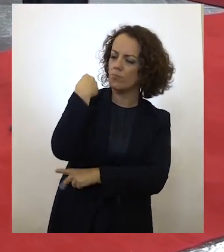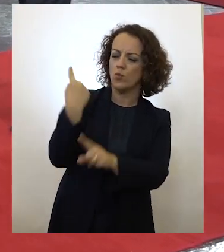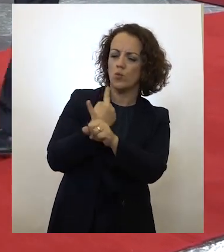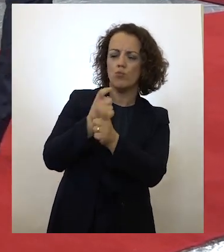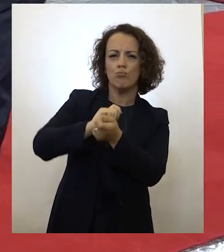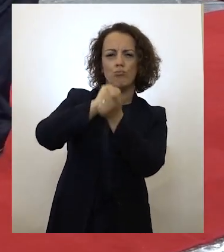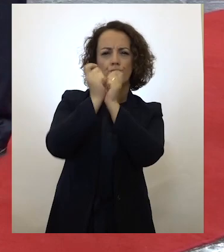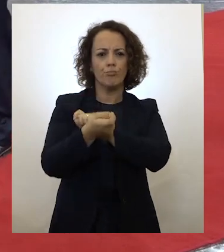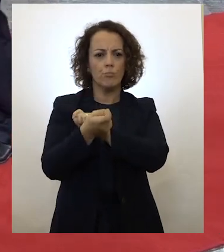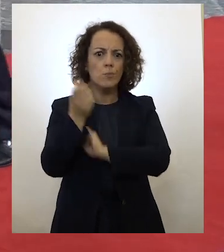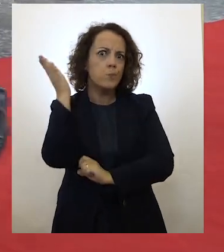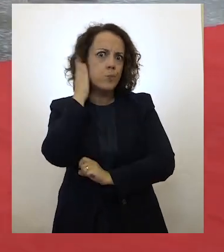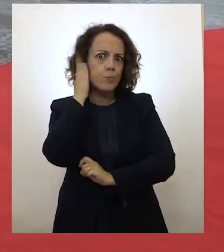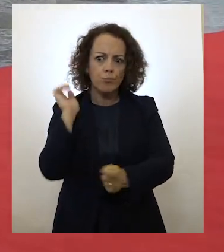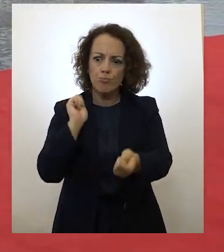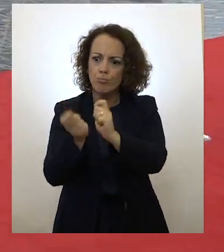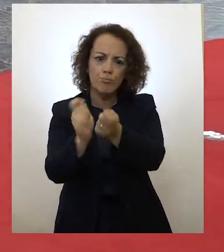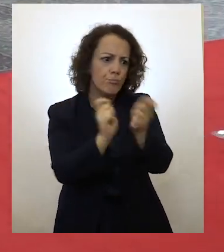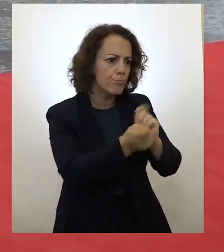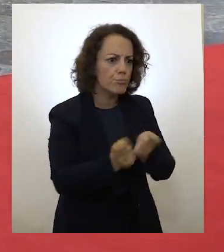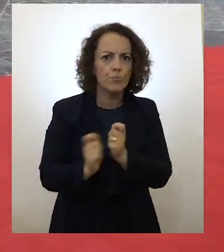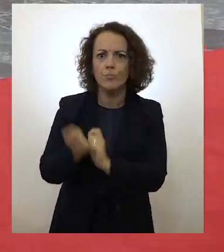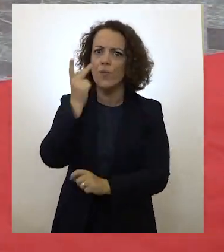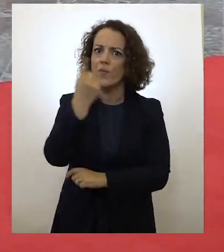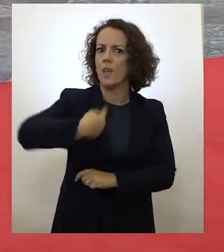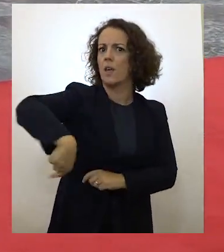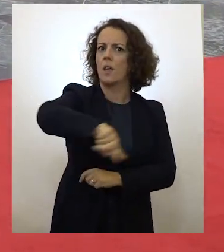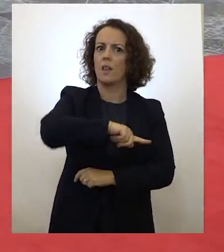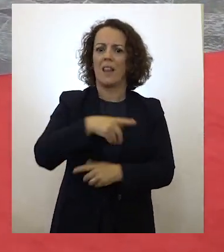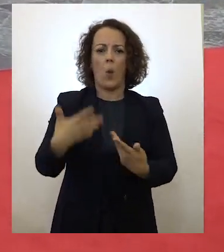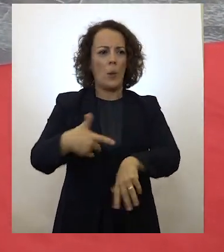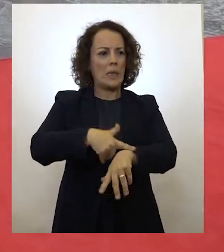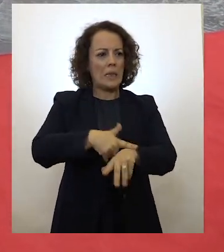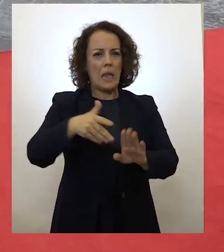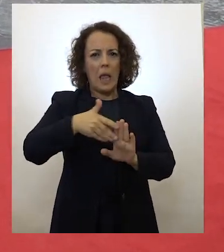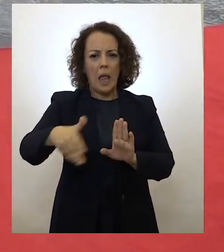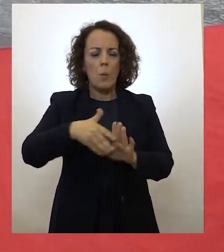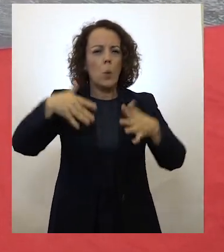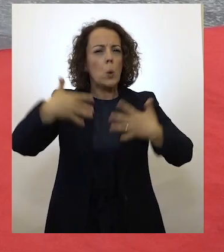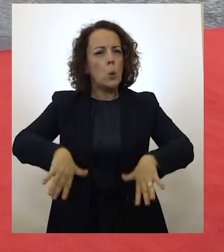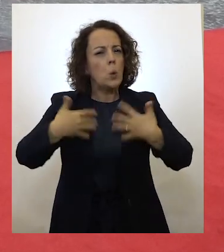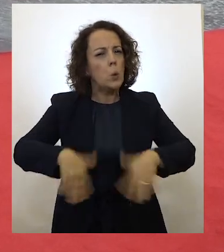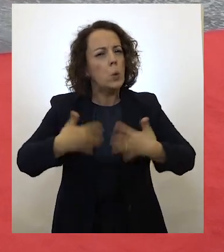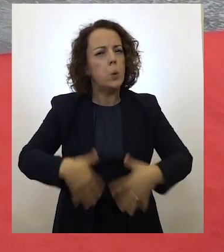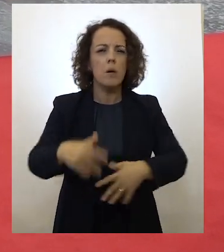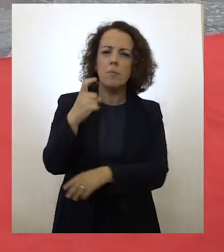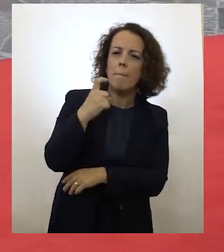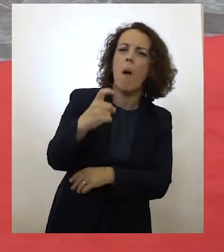ou está a mudar na nossa vida nestes tempos ingratos e decisivos.